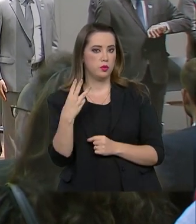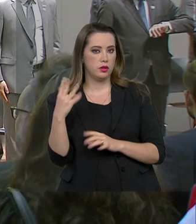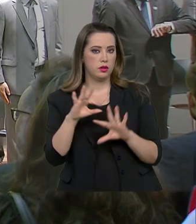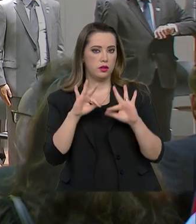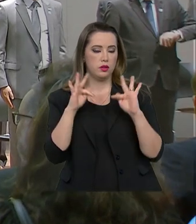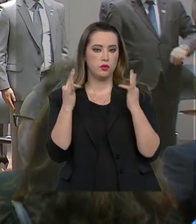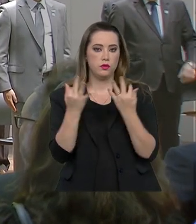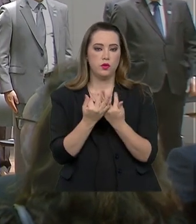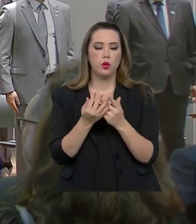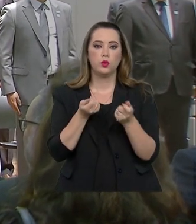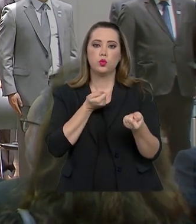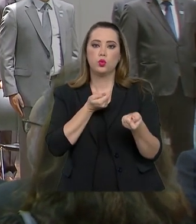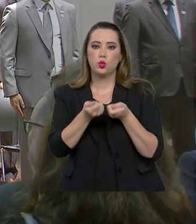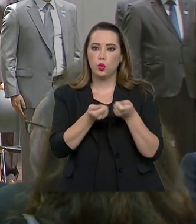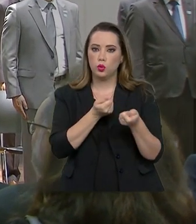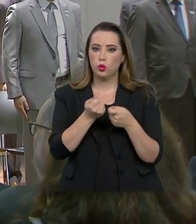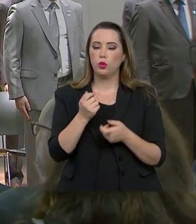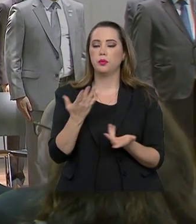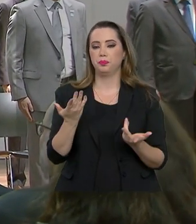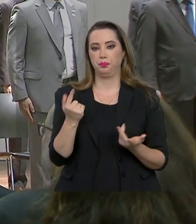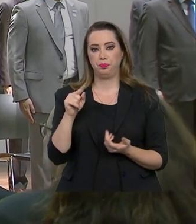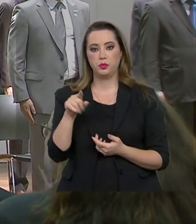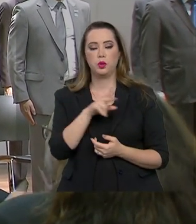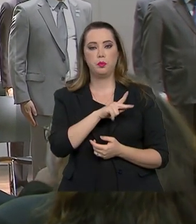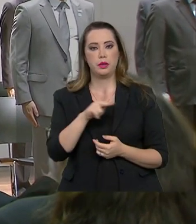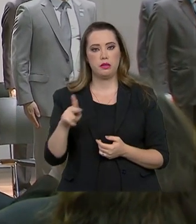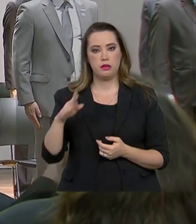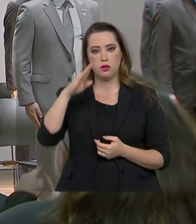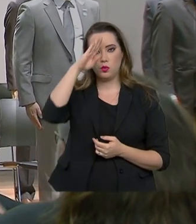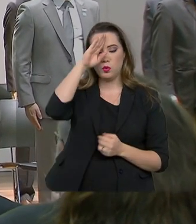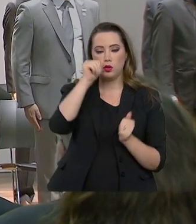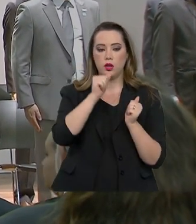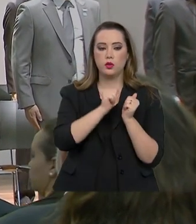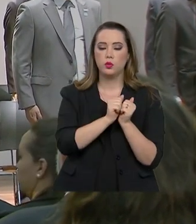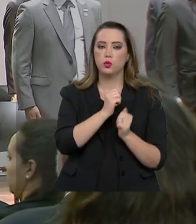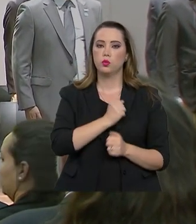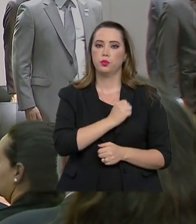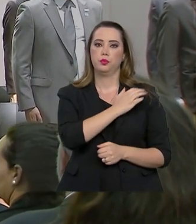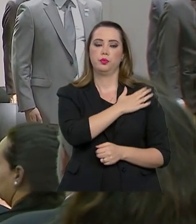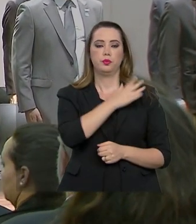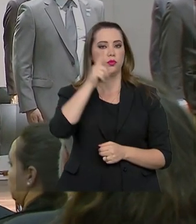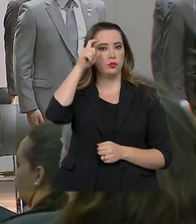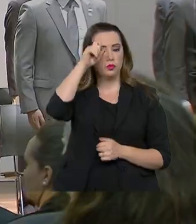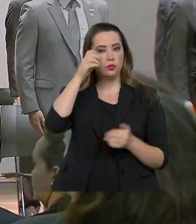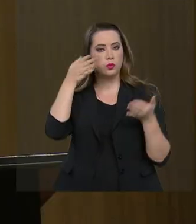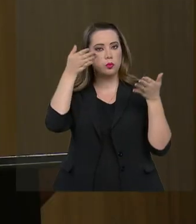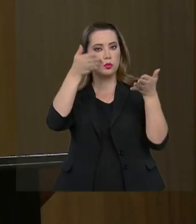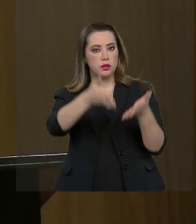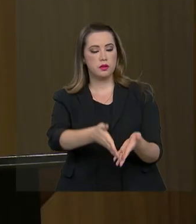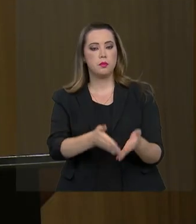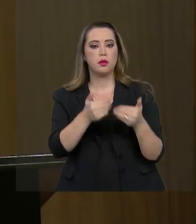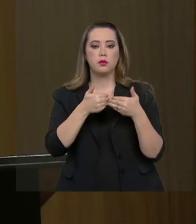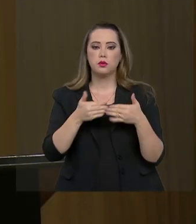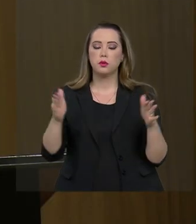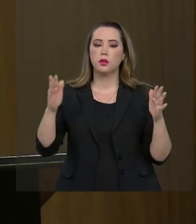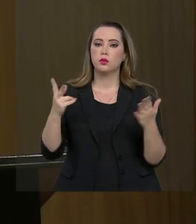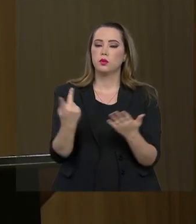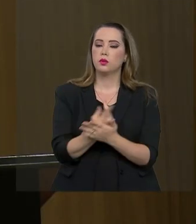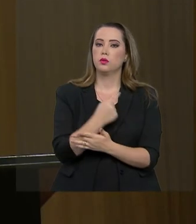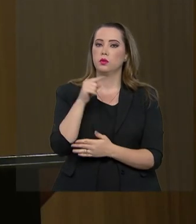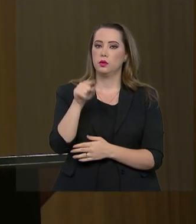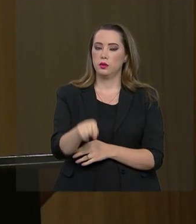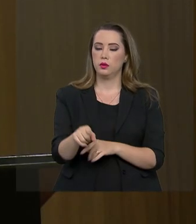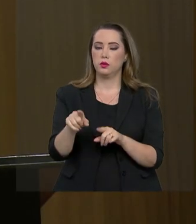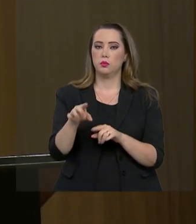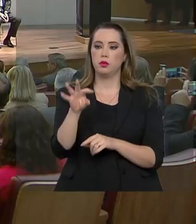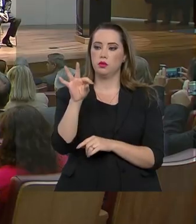Controle. O presidente Jair Bolsonaro e o vice-presidente Hamilton Mourão participaram da abertura do encontro. Realizado pelo Tribunal